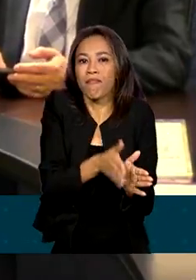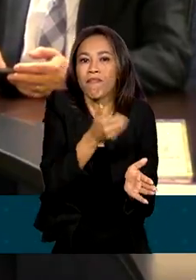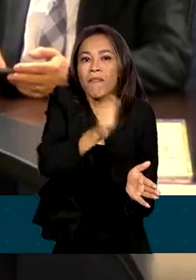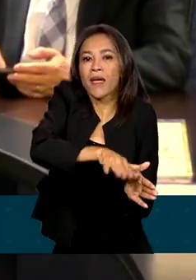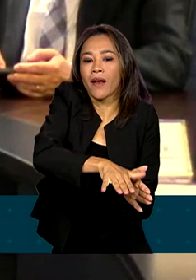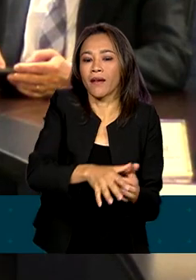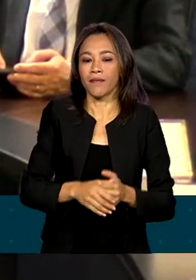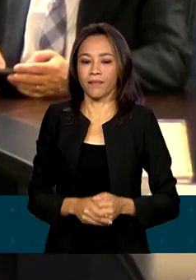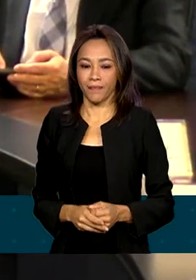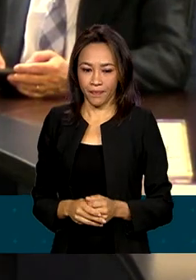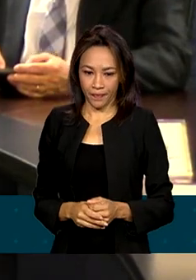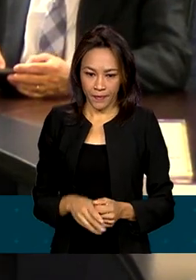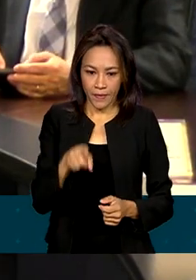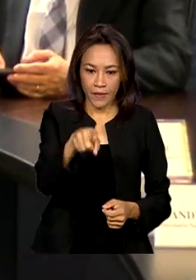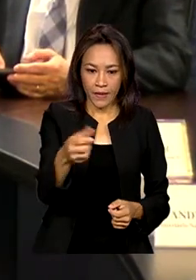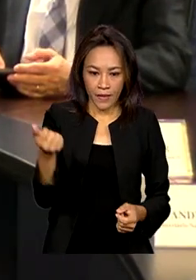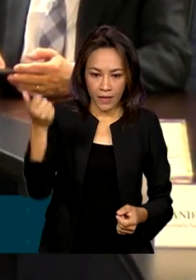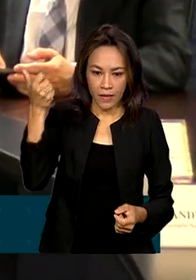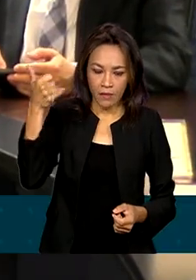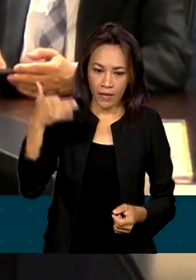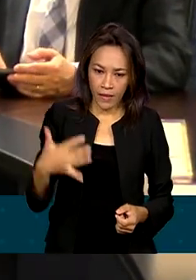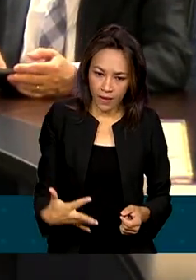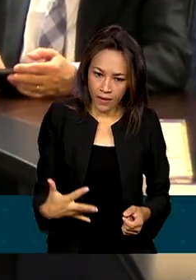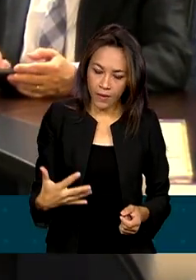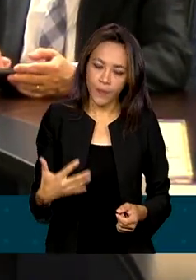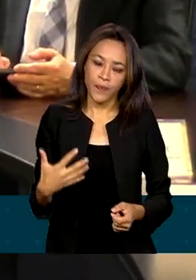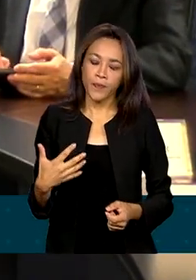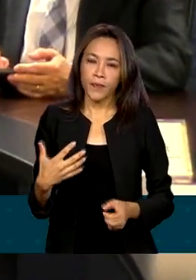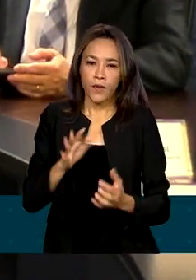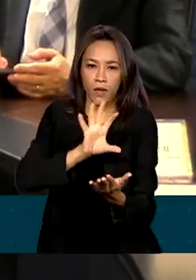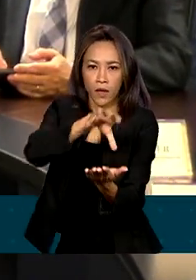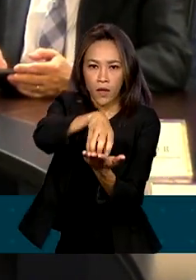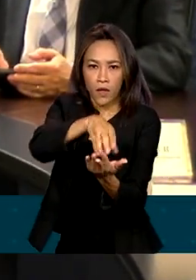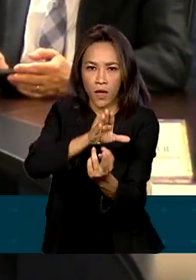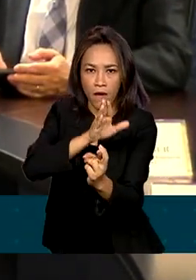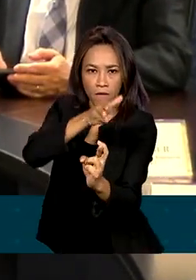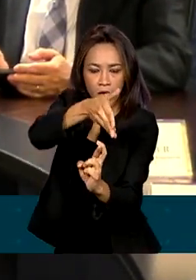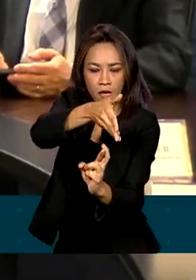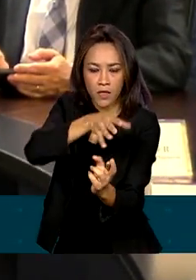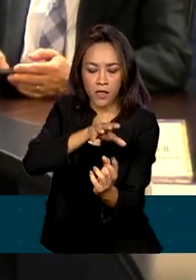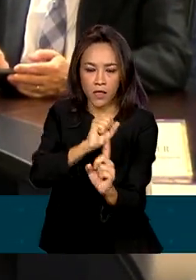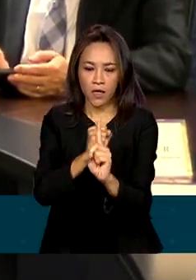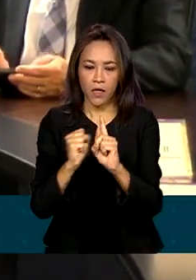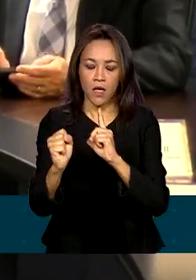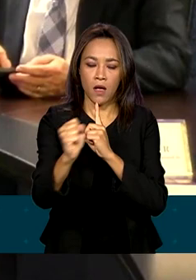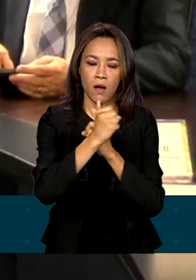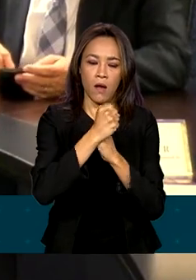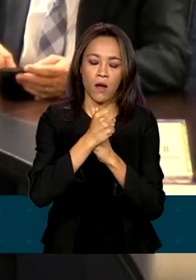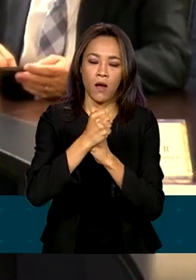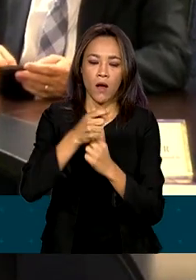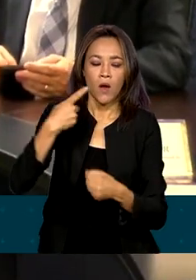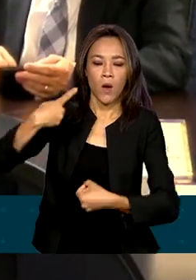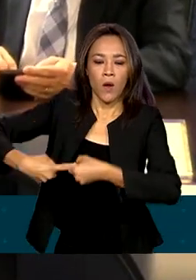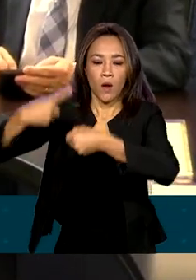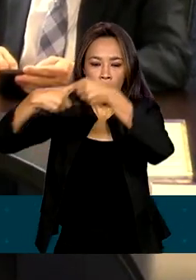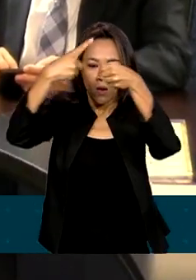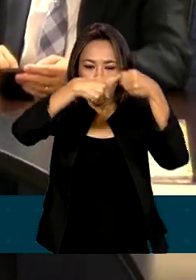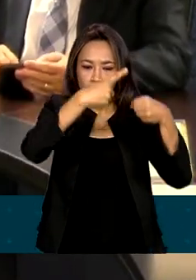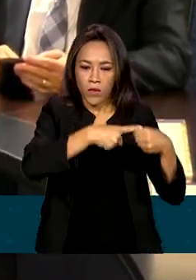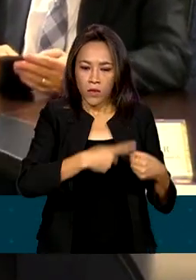no Centro de Referência da Assistência Social de algum município do Brasil foi lá, se cadastrou,